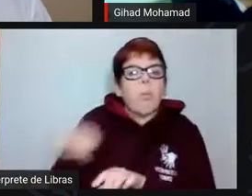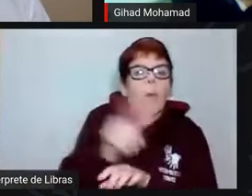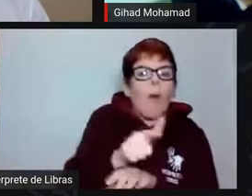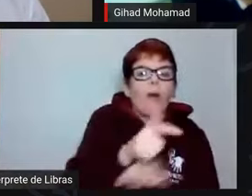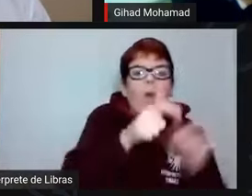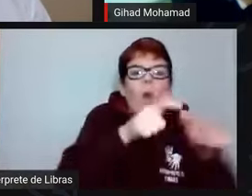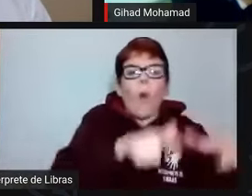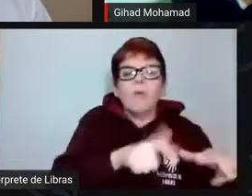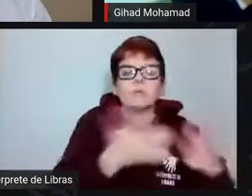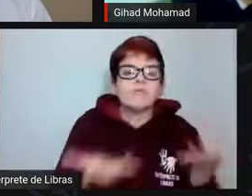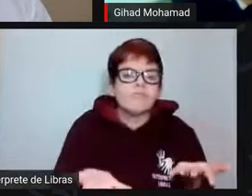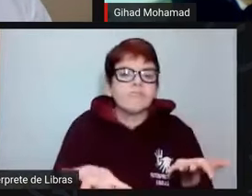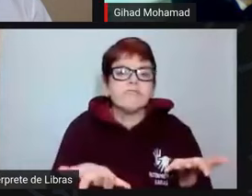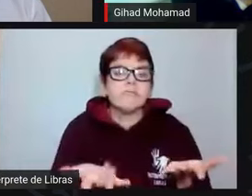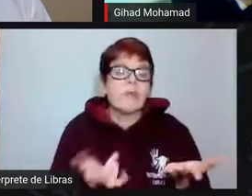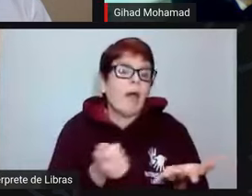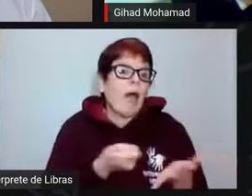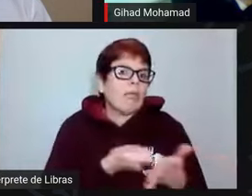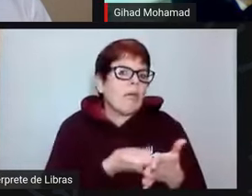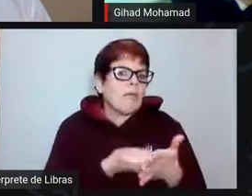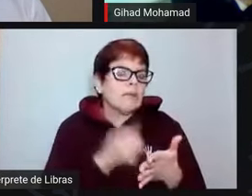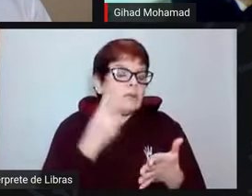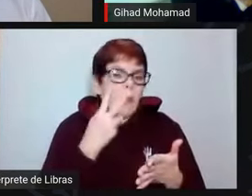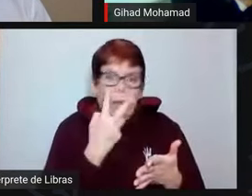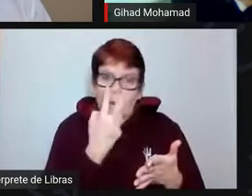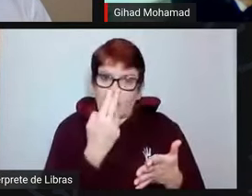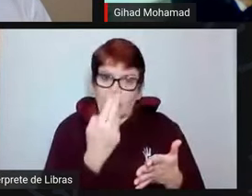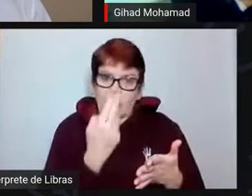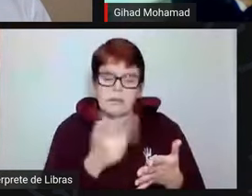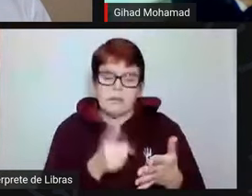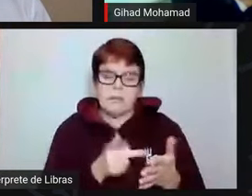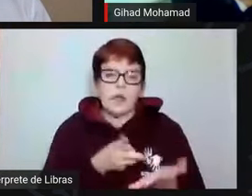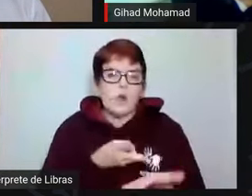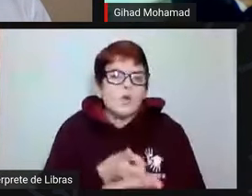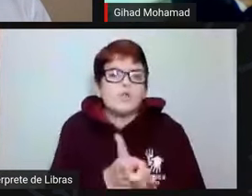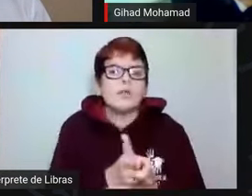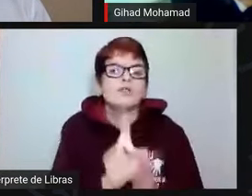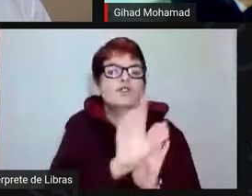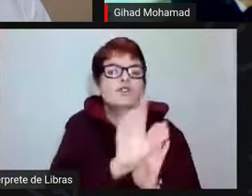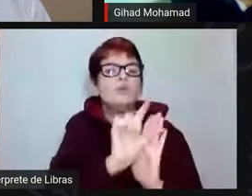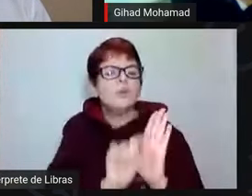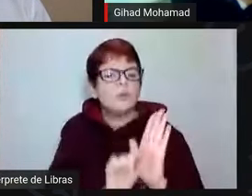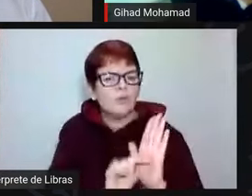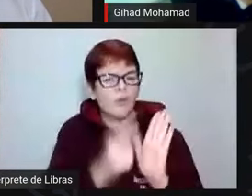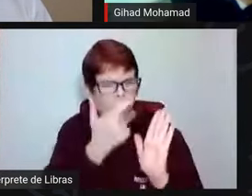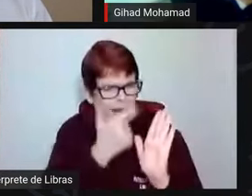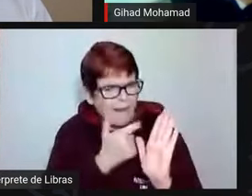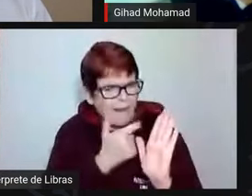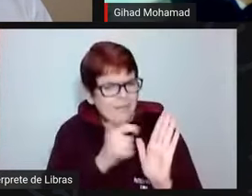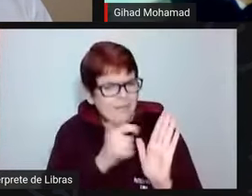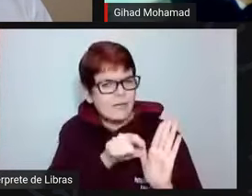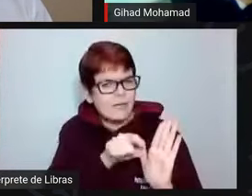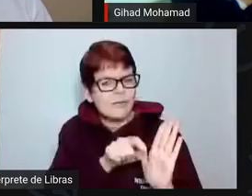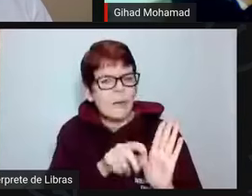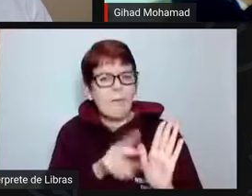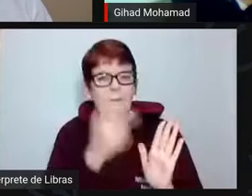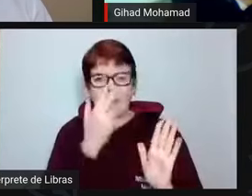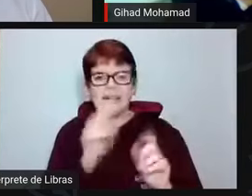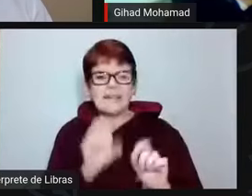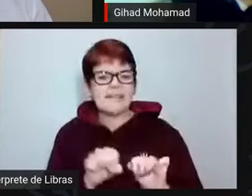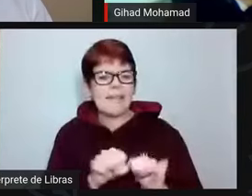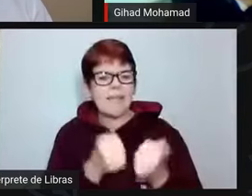Então, a tendência também é continuar essa redução, o senhor não acha isso? Sem a quebra desse